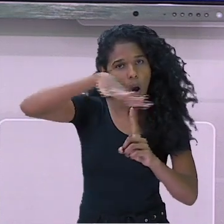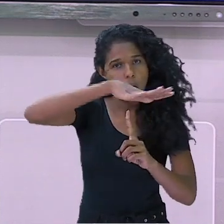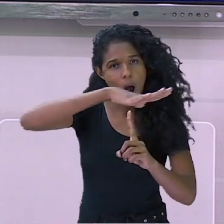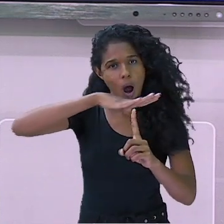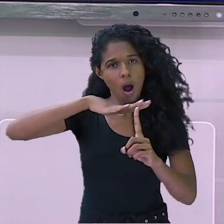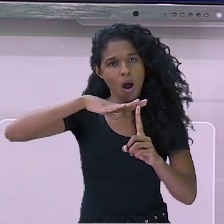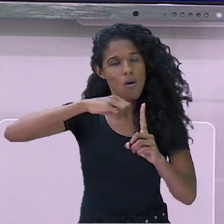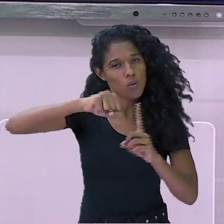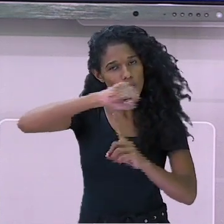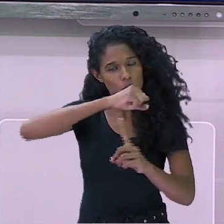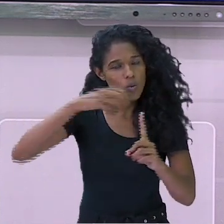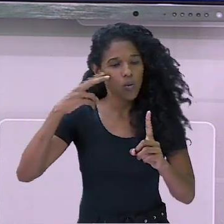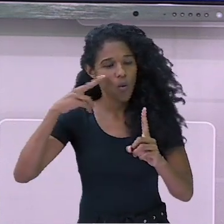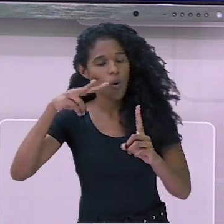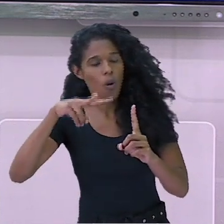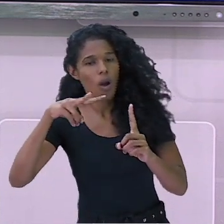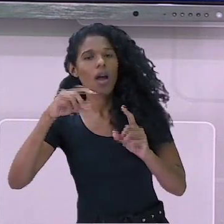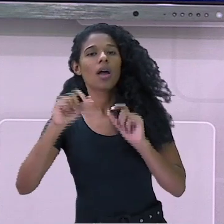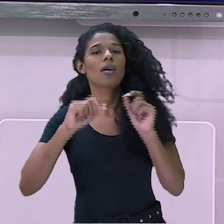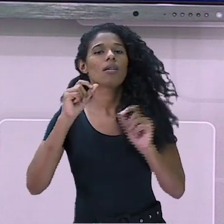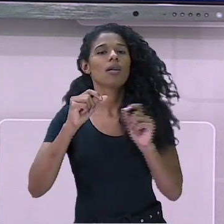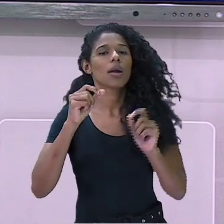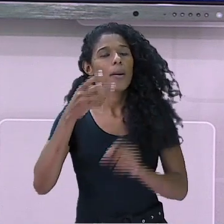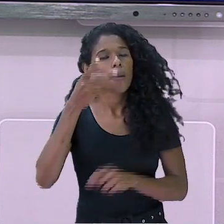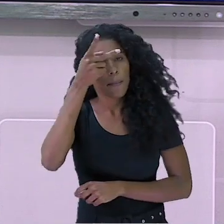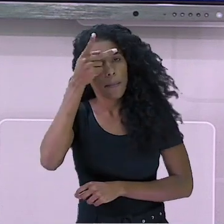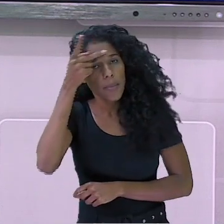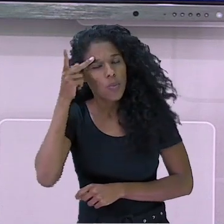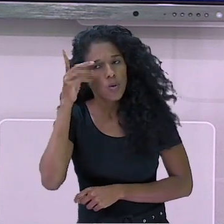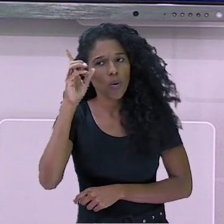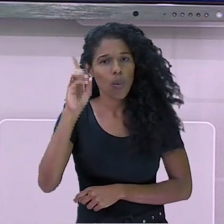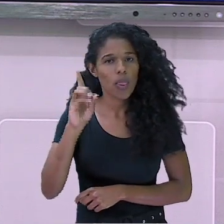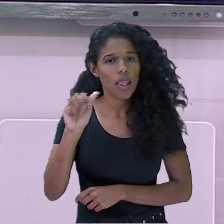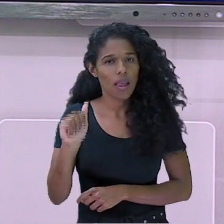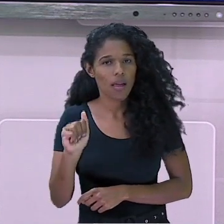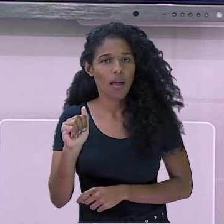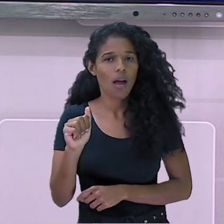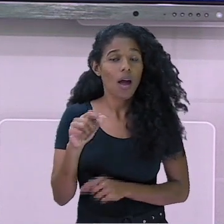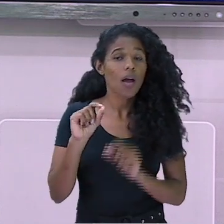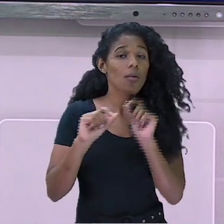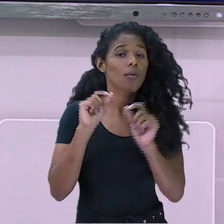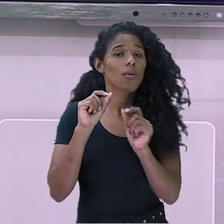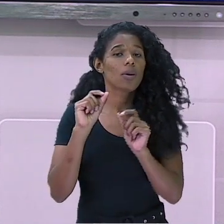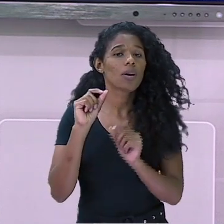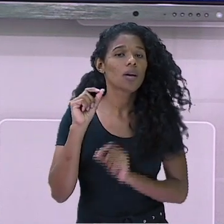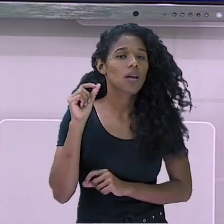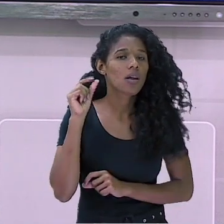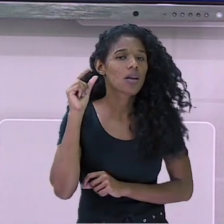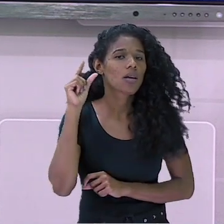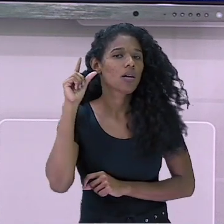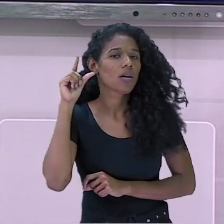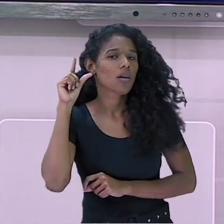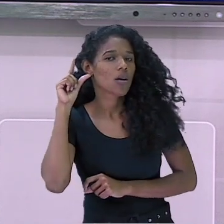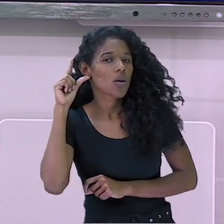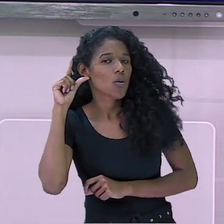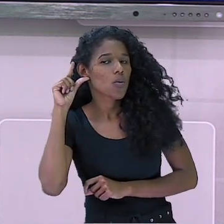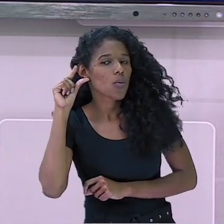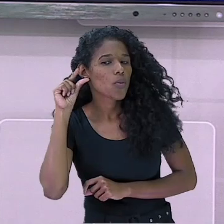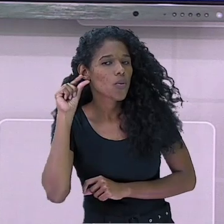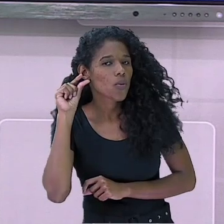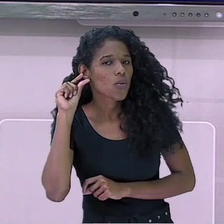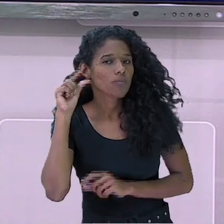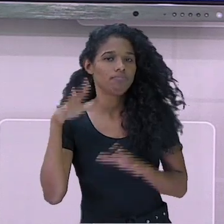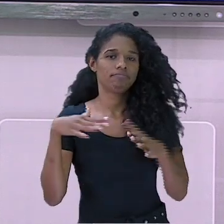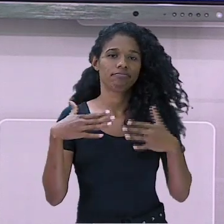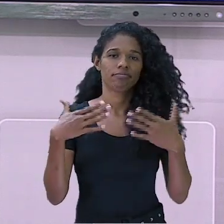aquela com perda auditiva de leve a moderada, que opta pelo uso da oralidade, da fala e